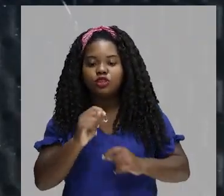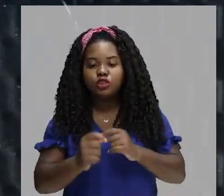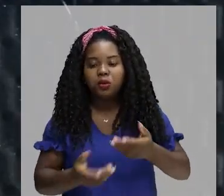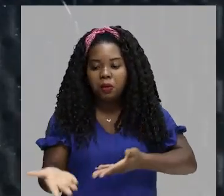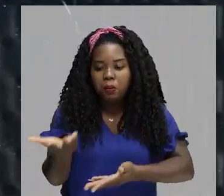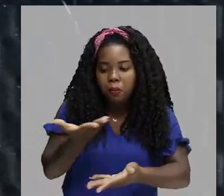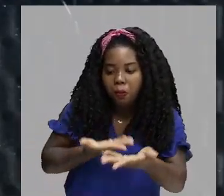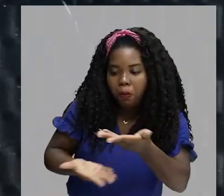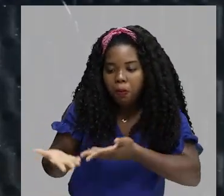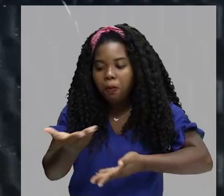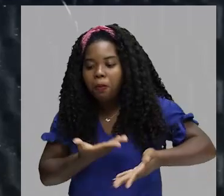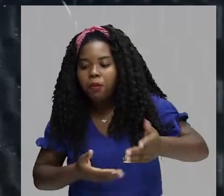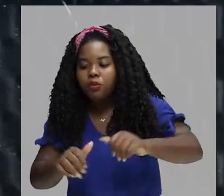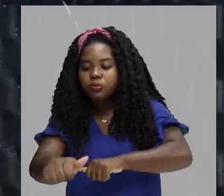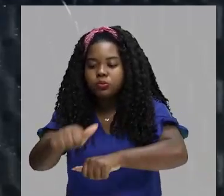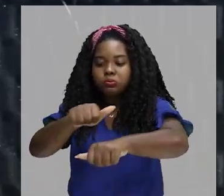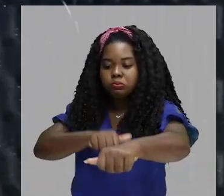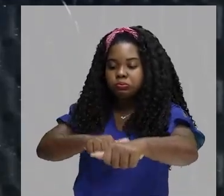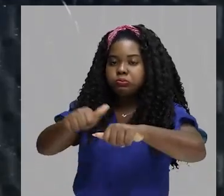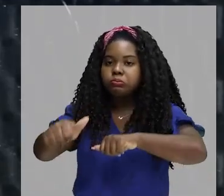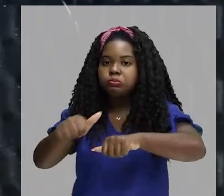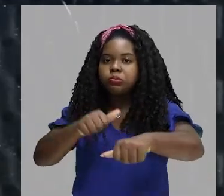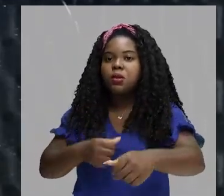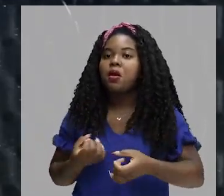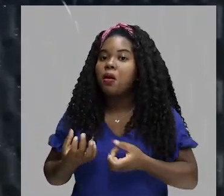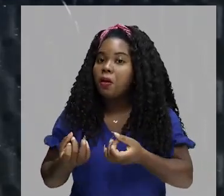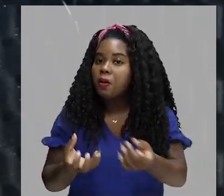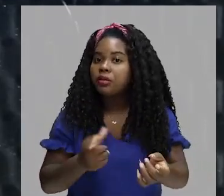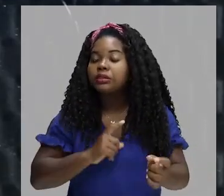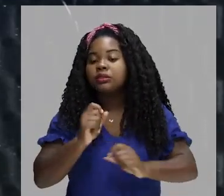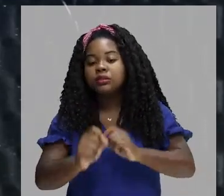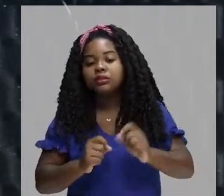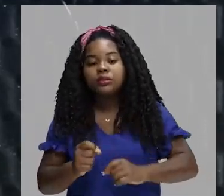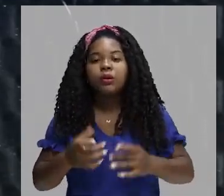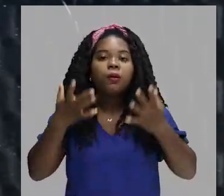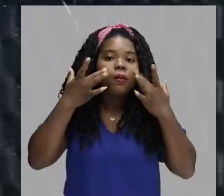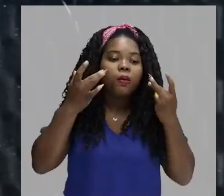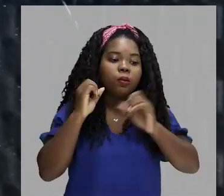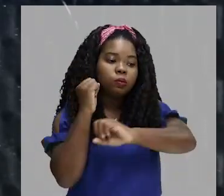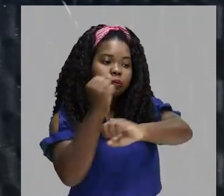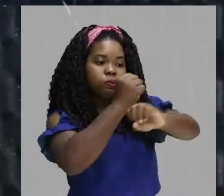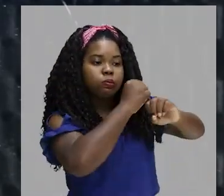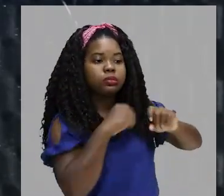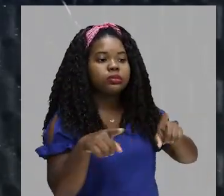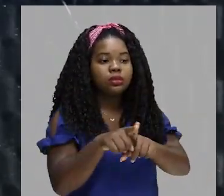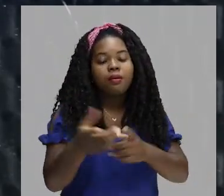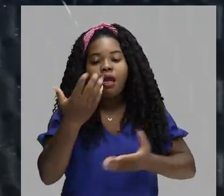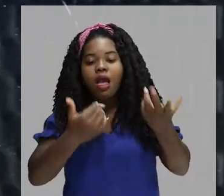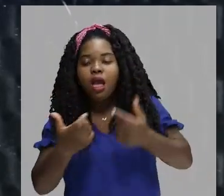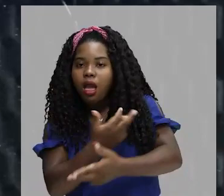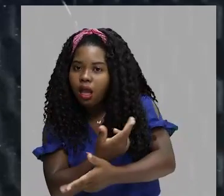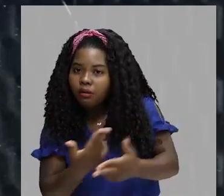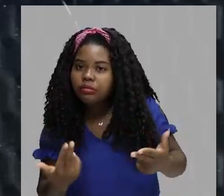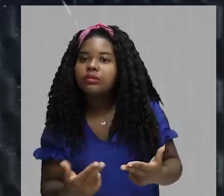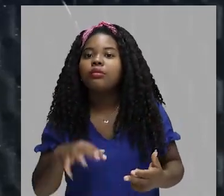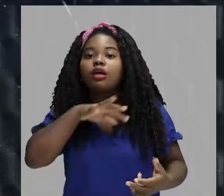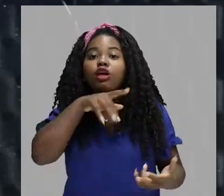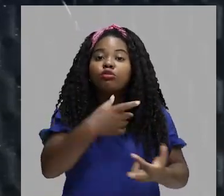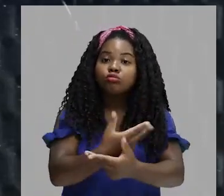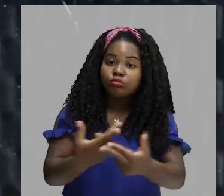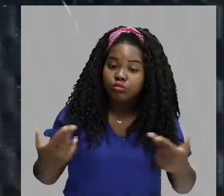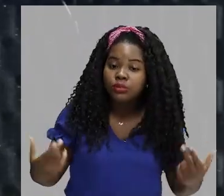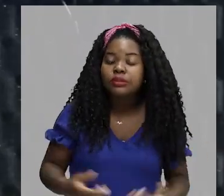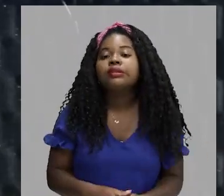comerciais, artesanatos, alimentos, pequenos animais, diversos utensílios